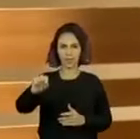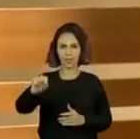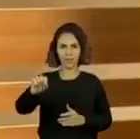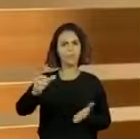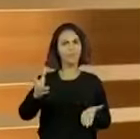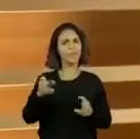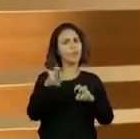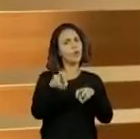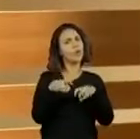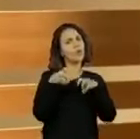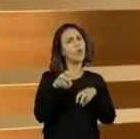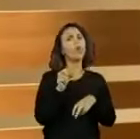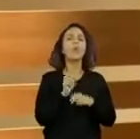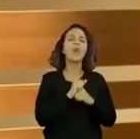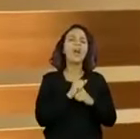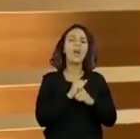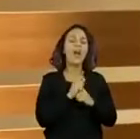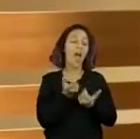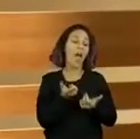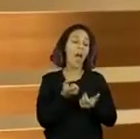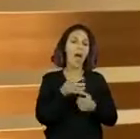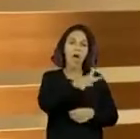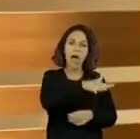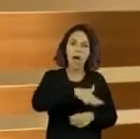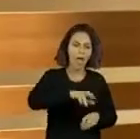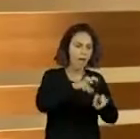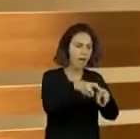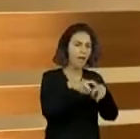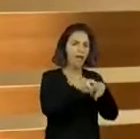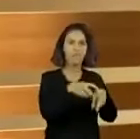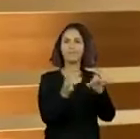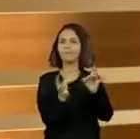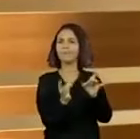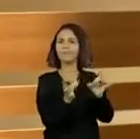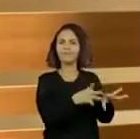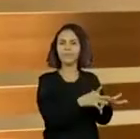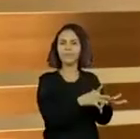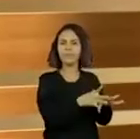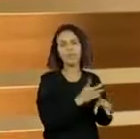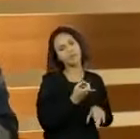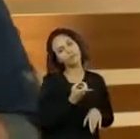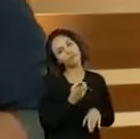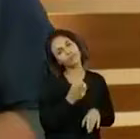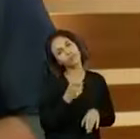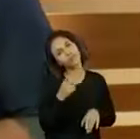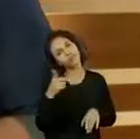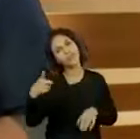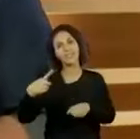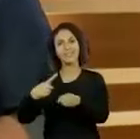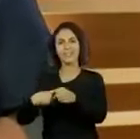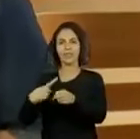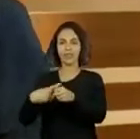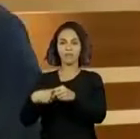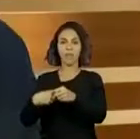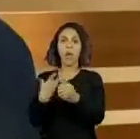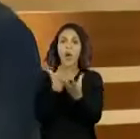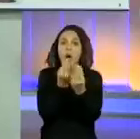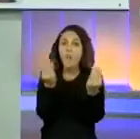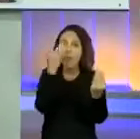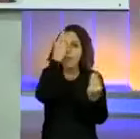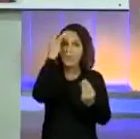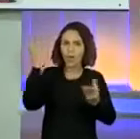rural, então é saída da onde? Saída do campo. Muitas pessoas que hoje moram nas grandes cidades,